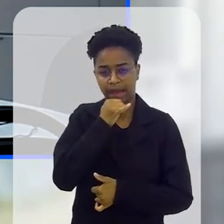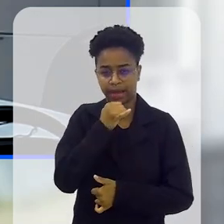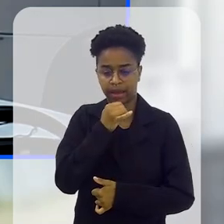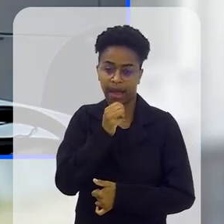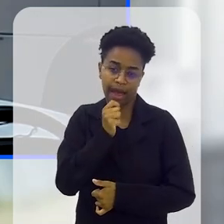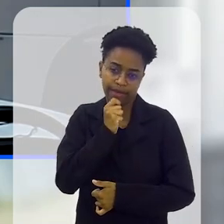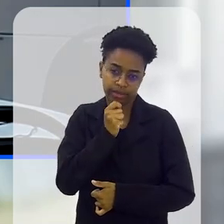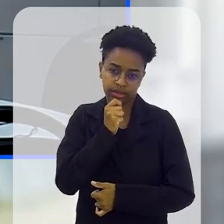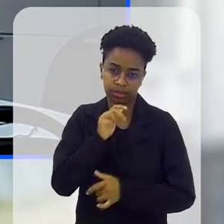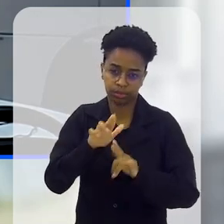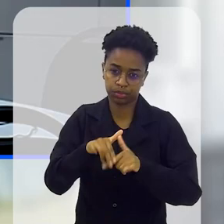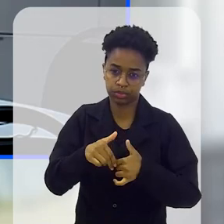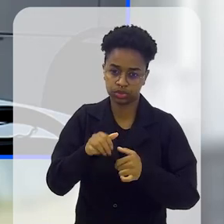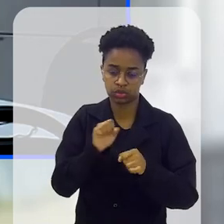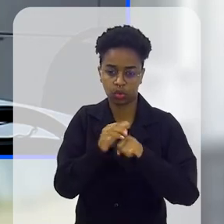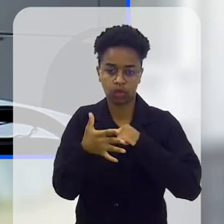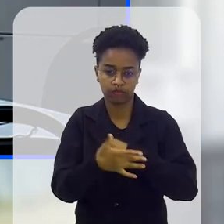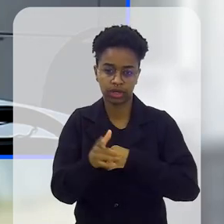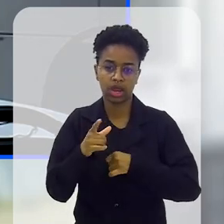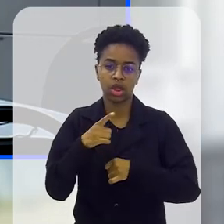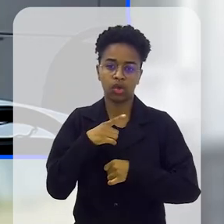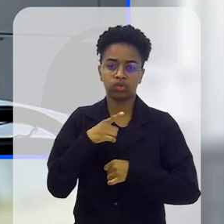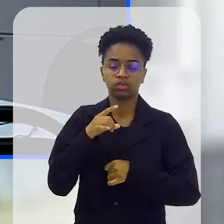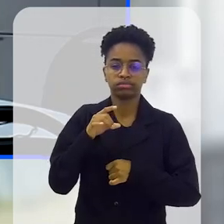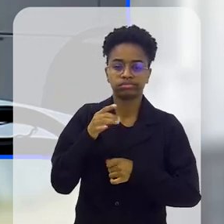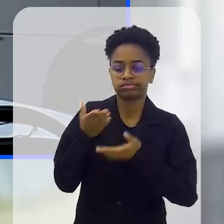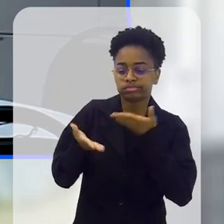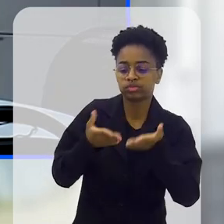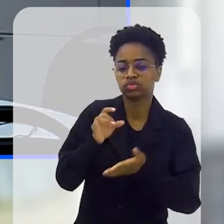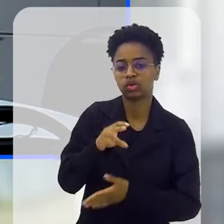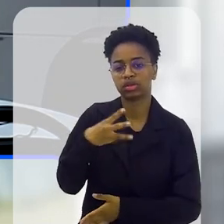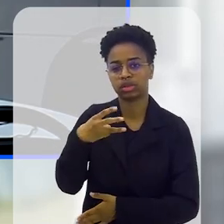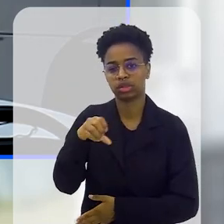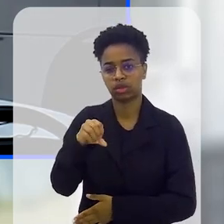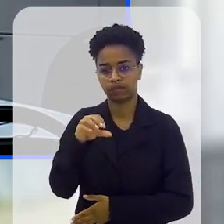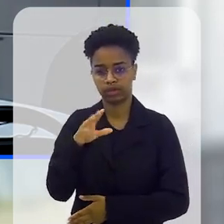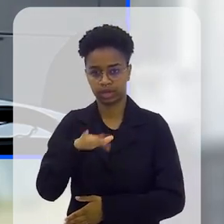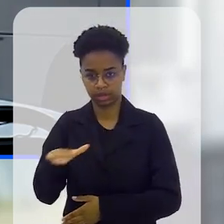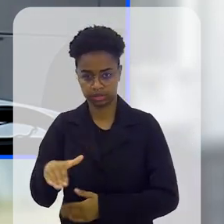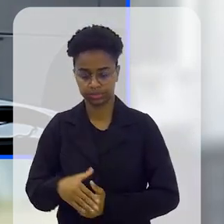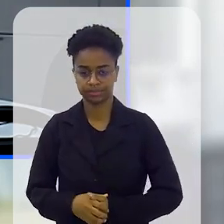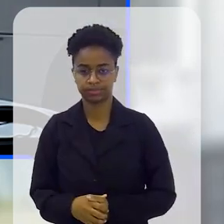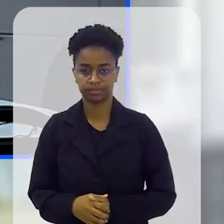por precaução ainda da Covid, então minha capacidade são de 39 crianças.